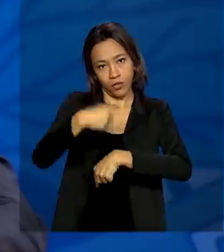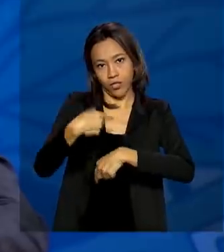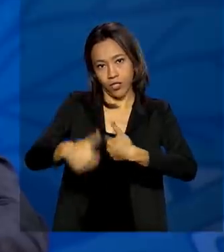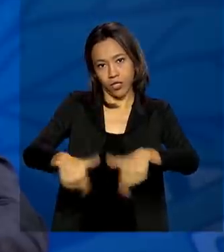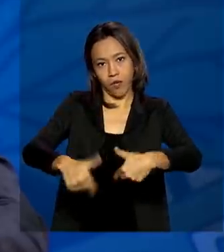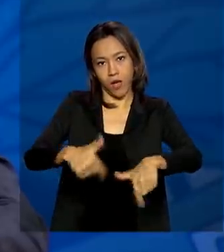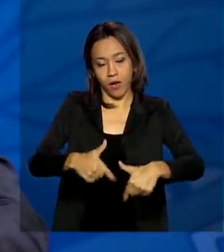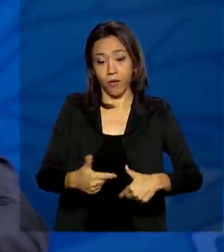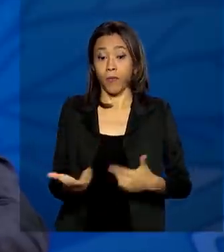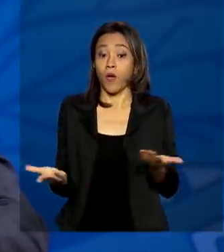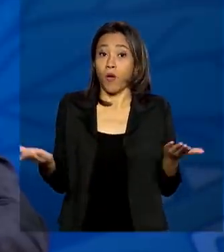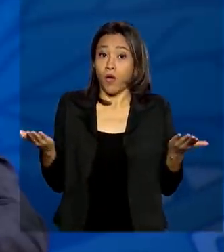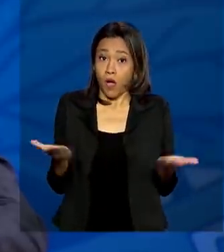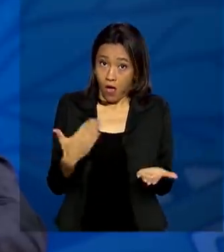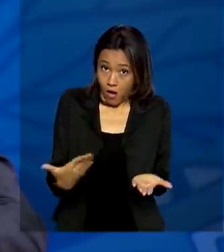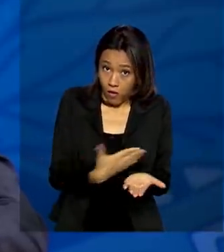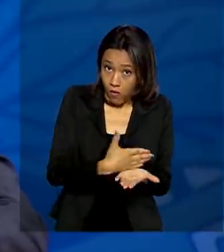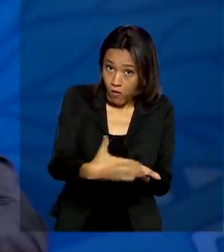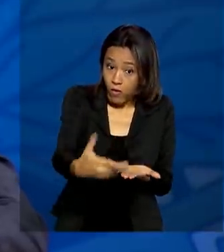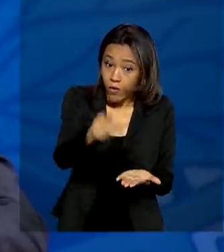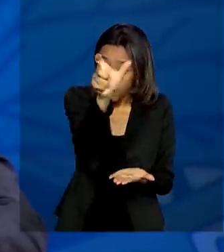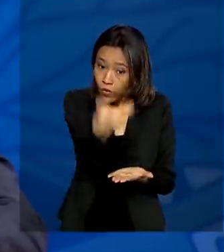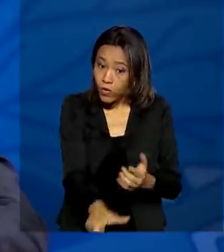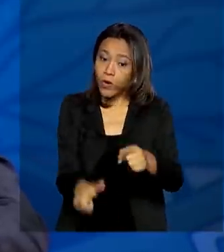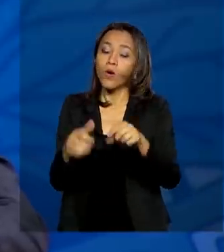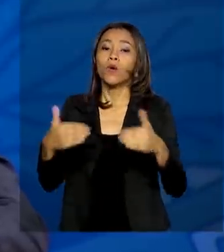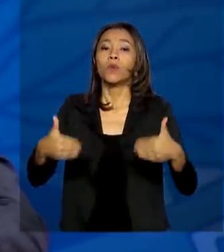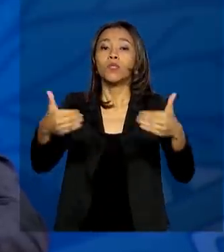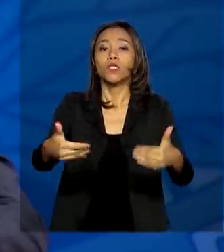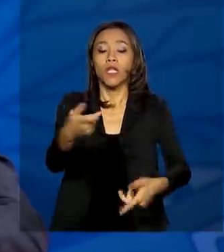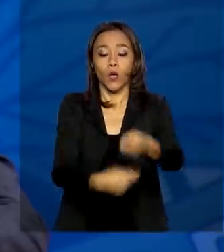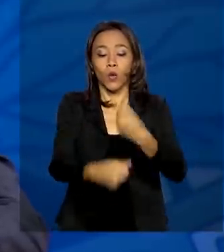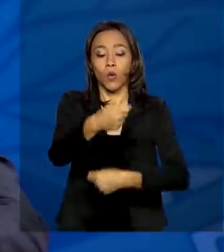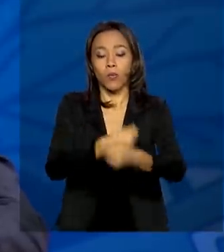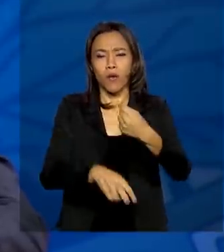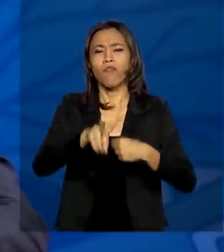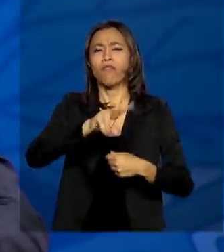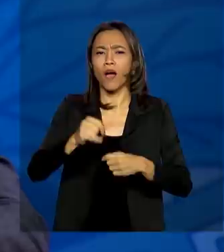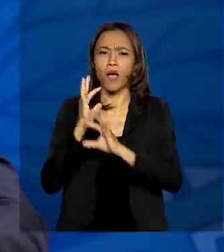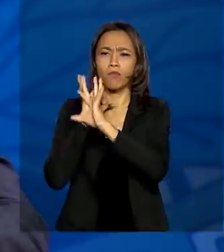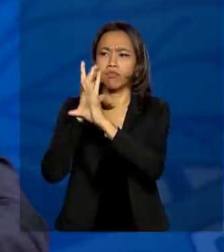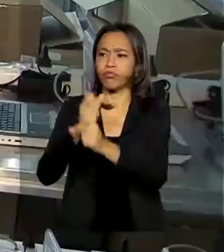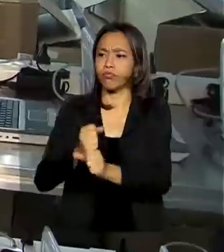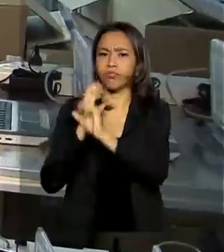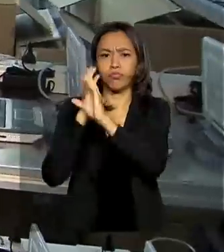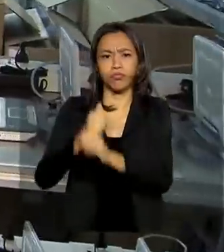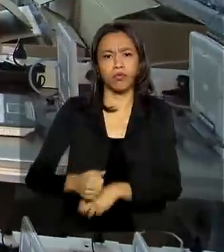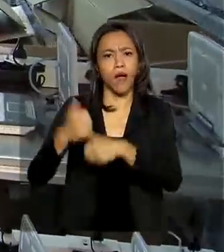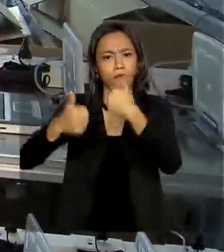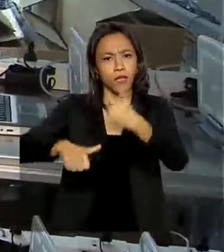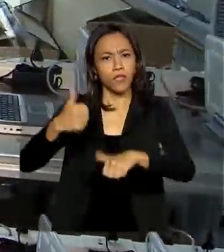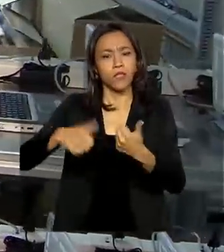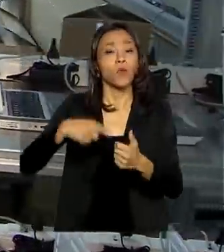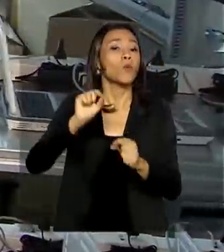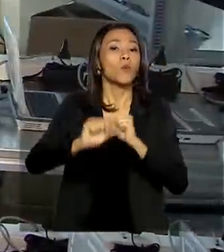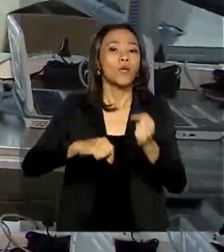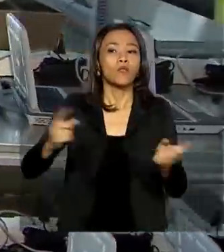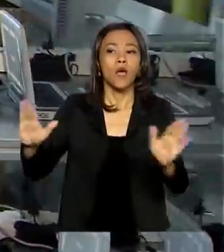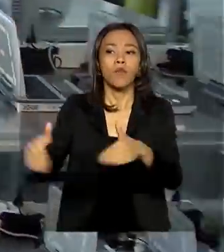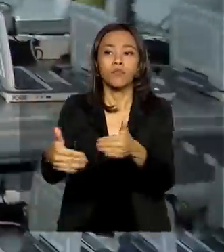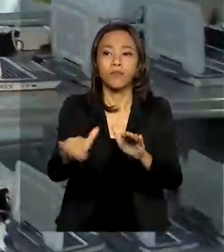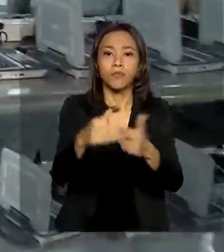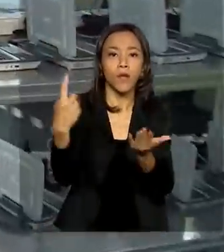A partir de agora, o Ministério da Economia vai passar a divulgar o balanço dos acordos diariamente. Os acordos podem ser feitos em